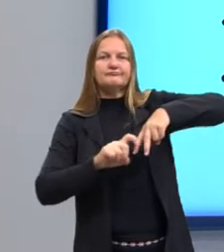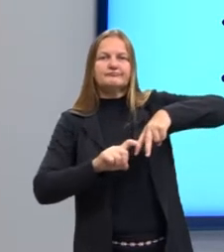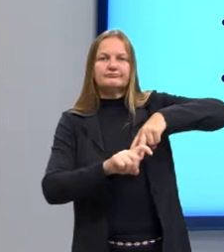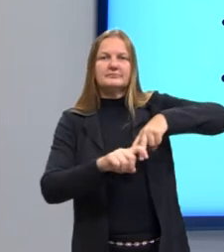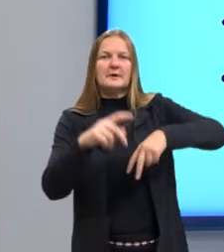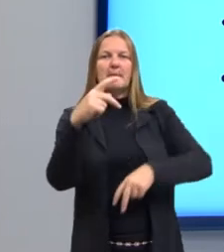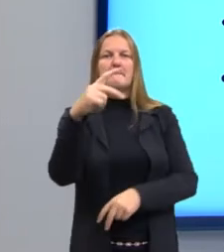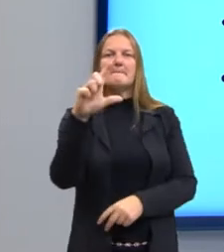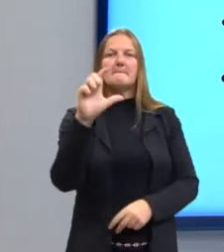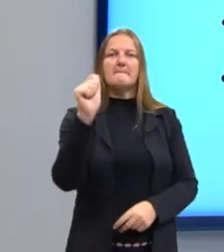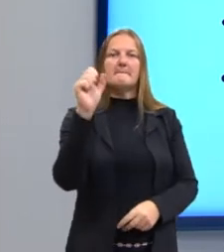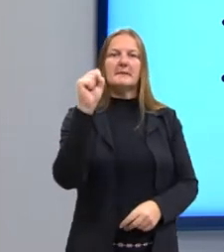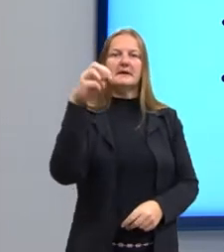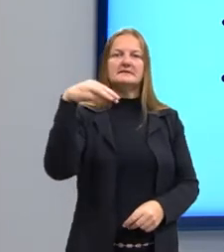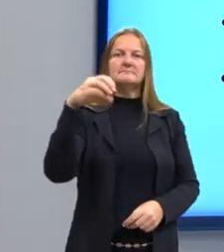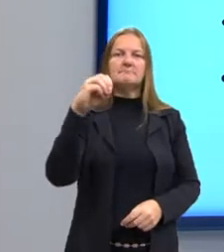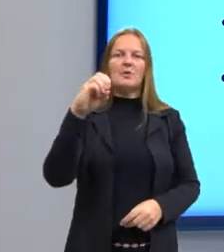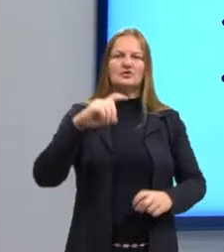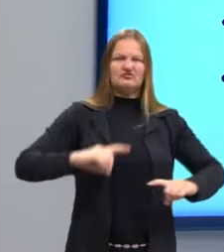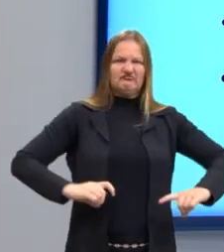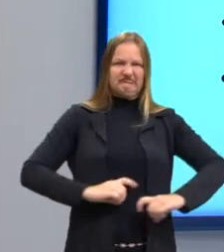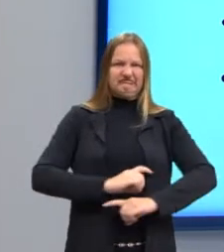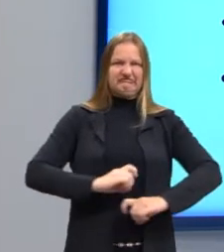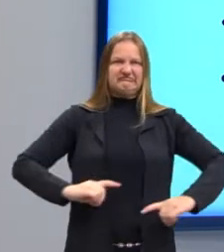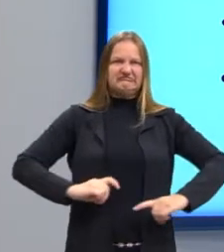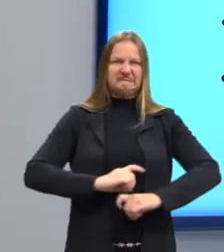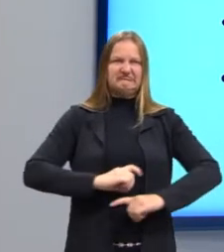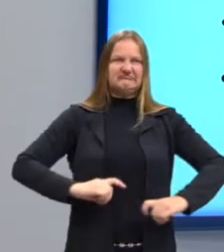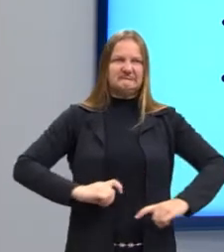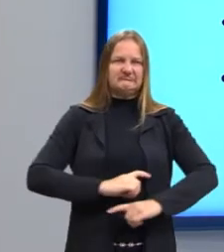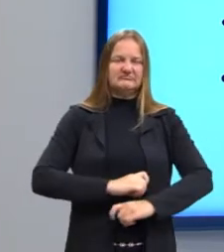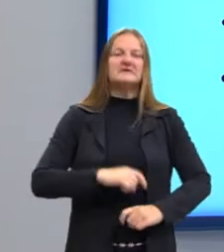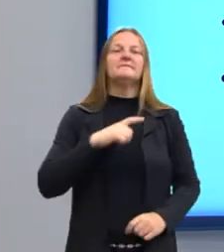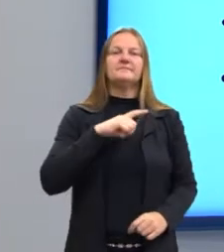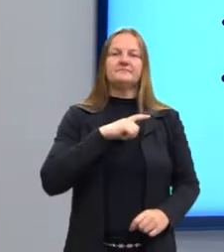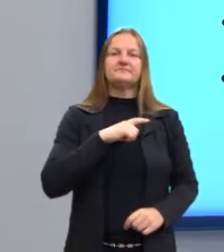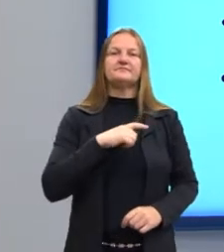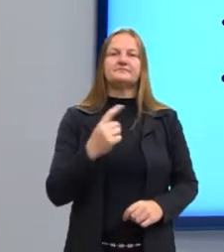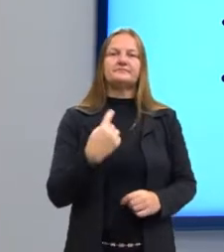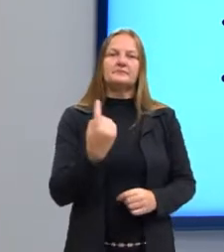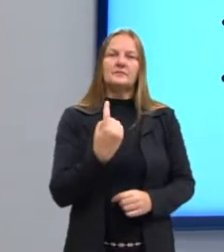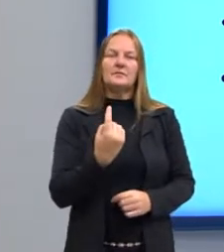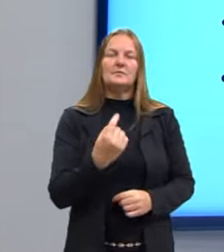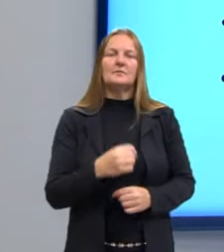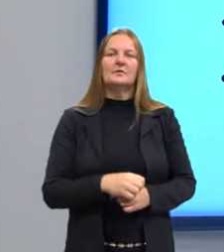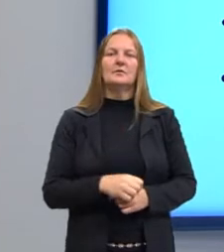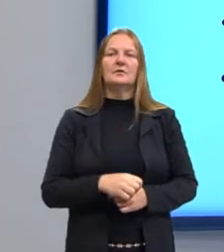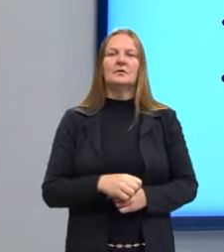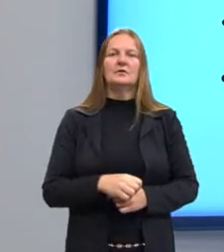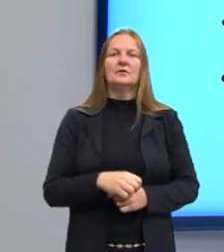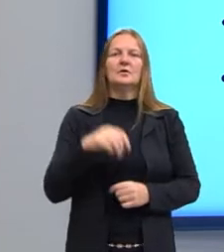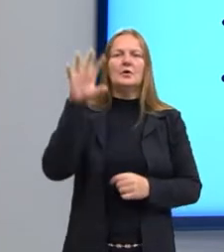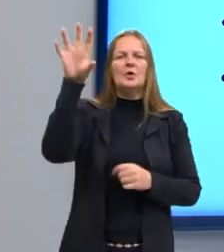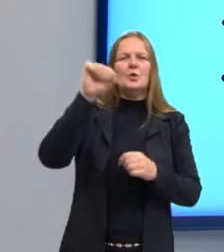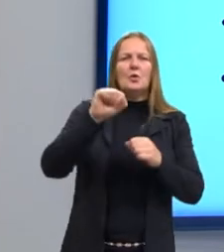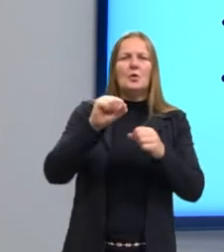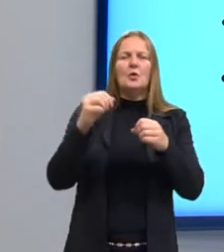plasmódium. Podem ser também autótrofos, como as algas, né? Que são autótrofos